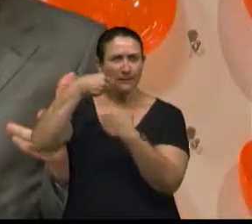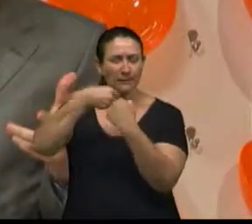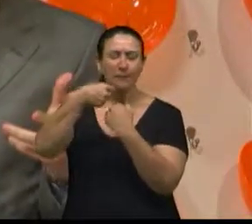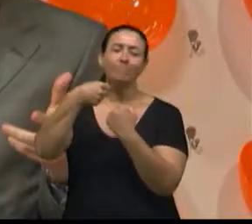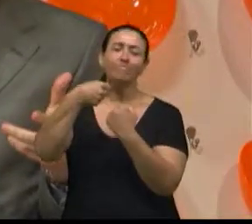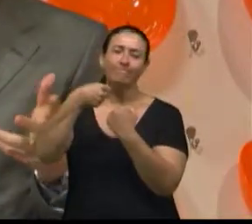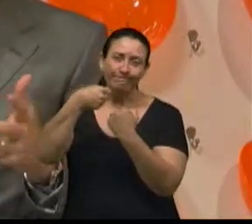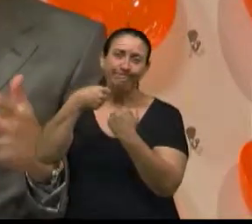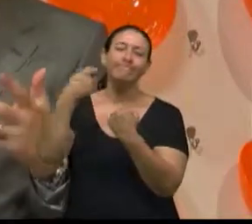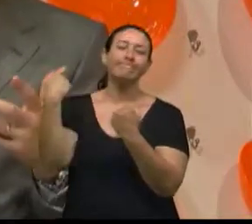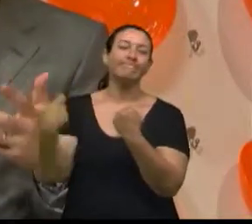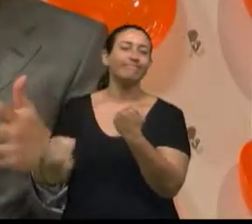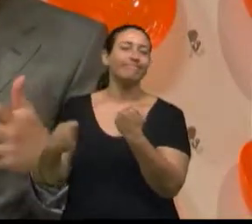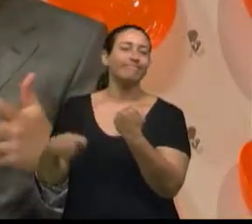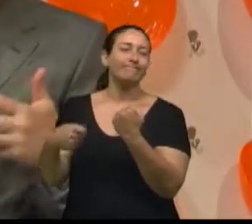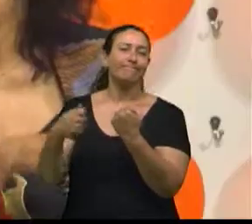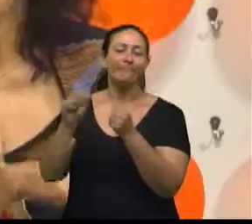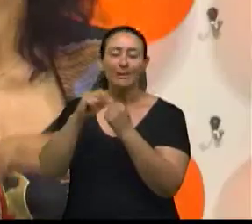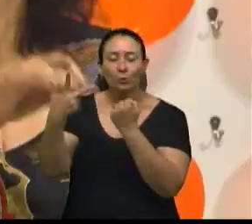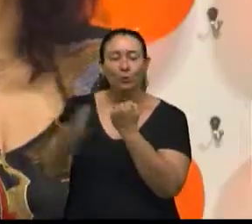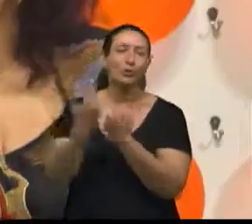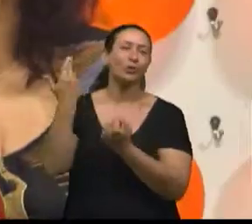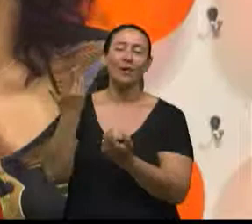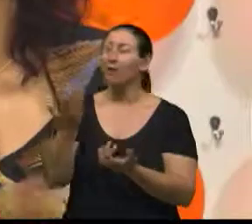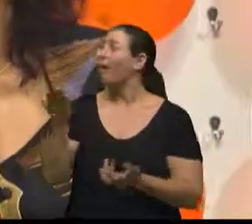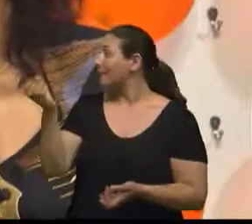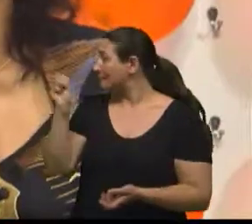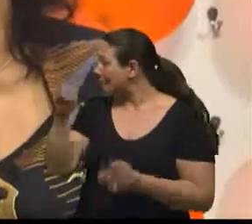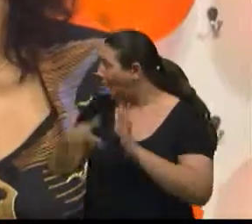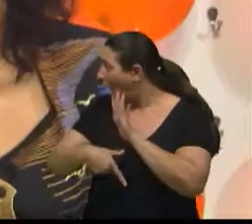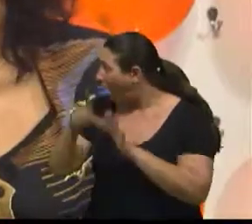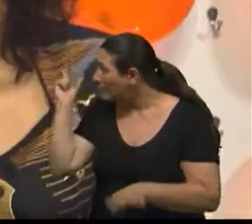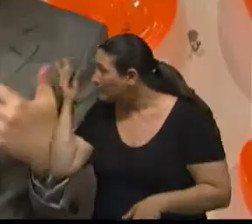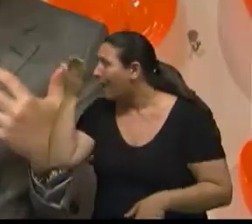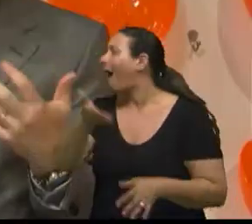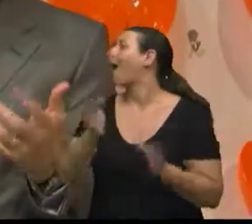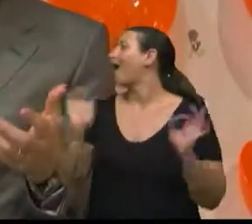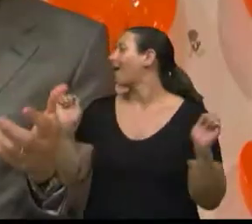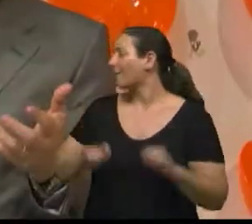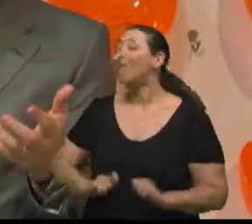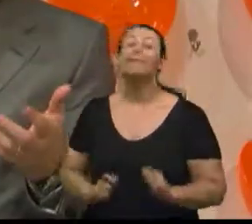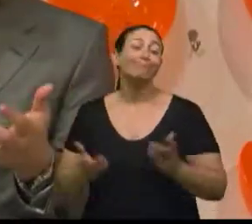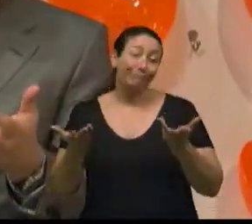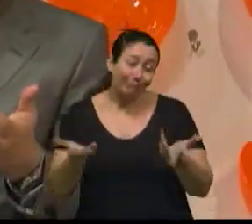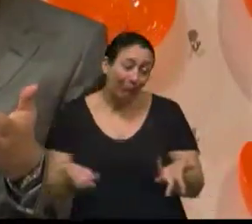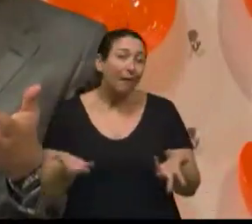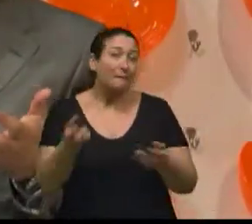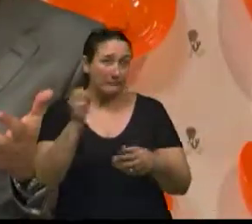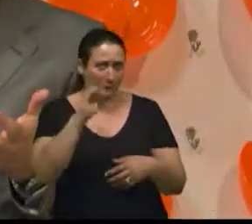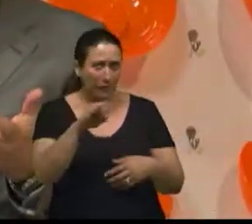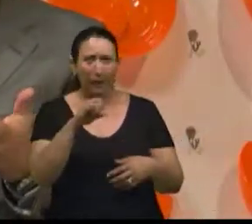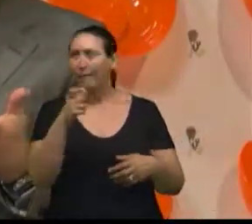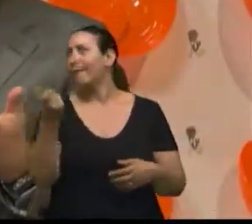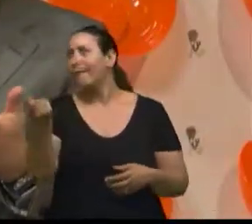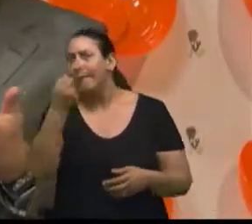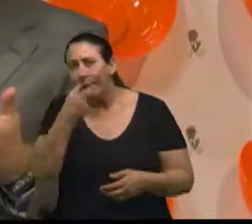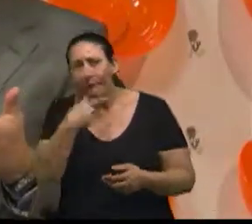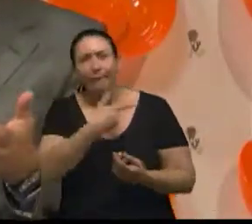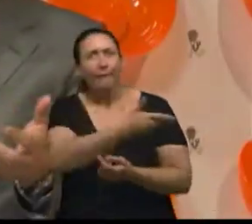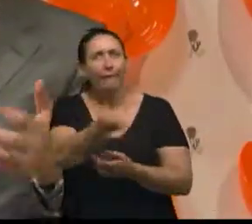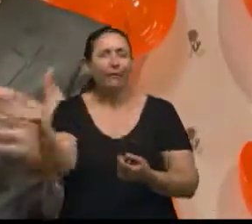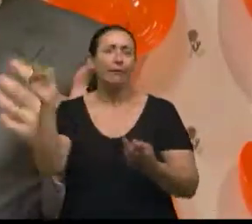gostaria naquele momento. Se tivesse ido antes, não precisaria de cirurgia. Hoje com as medicações, as